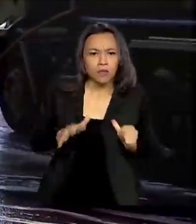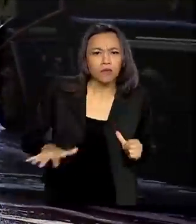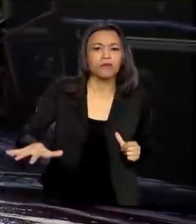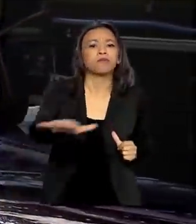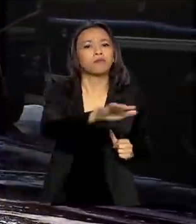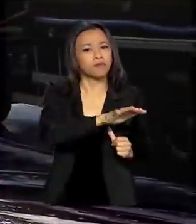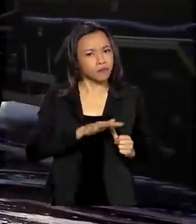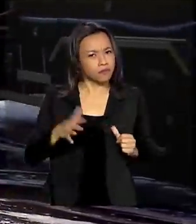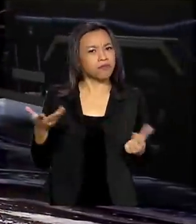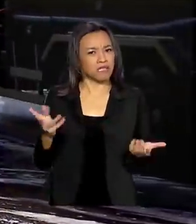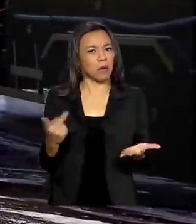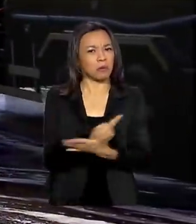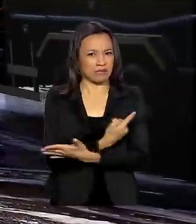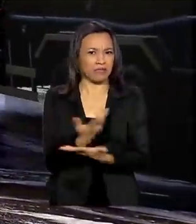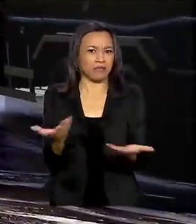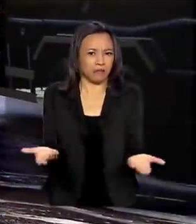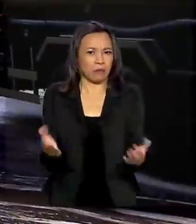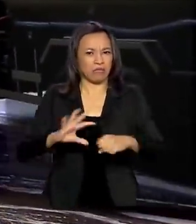está passando por essa pandemia.